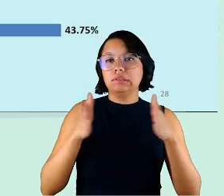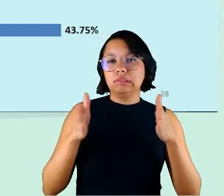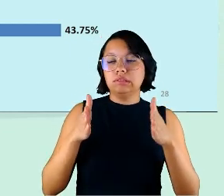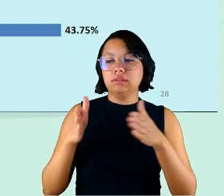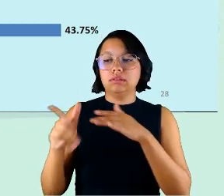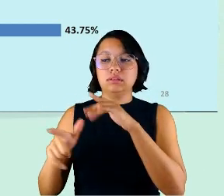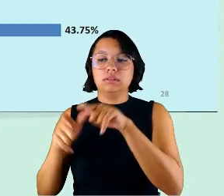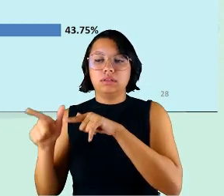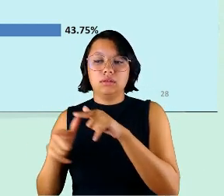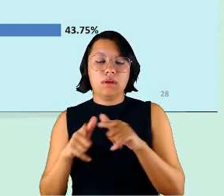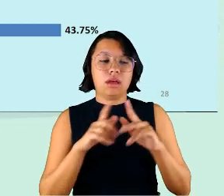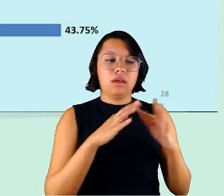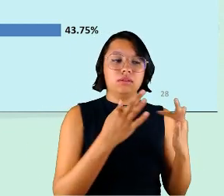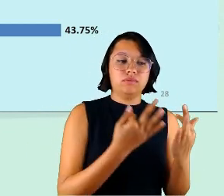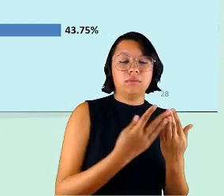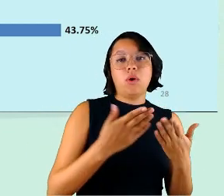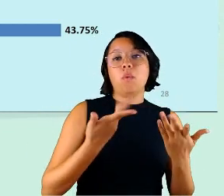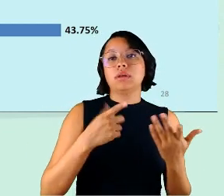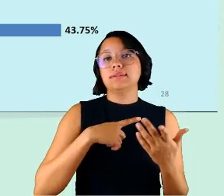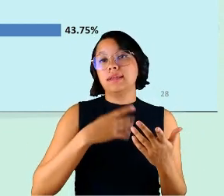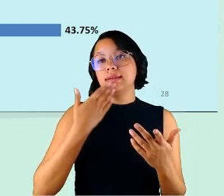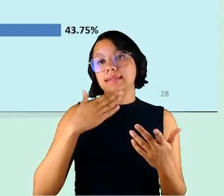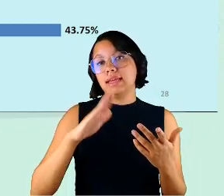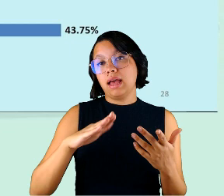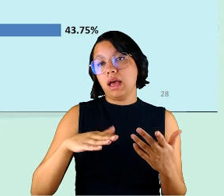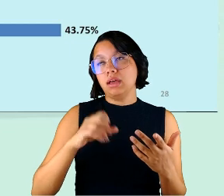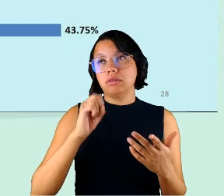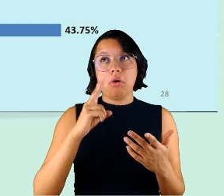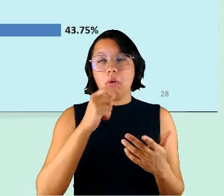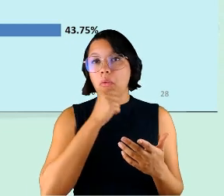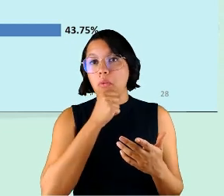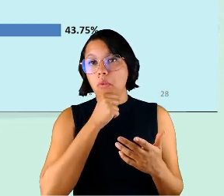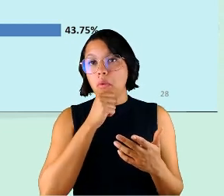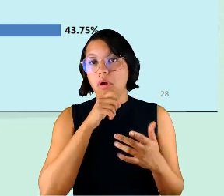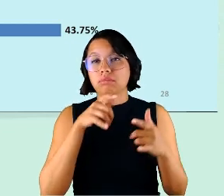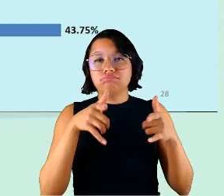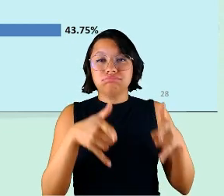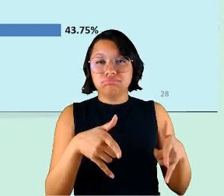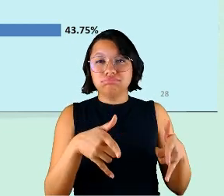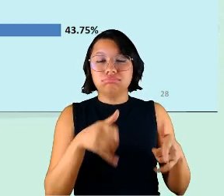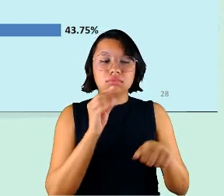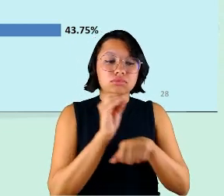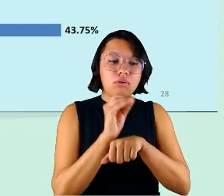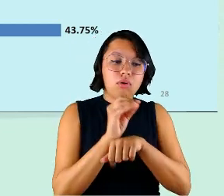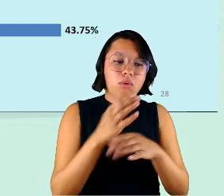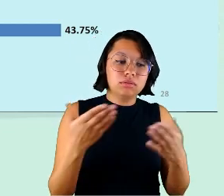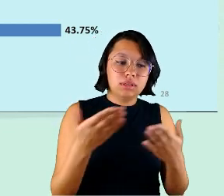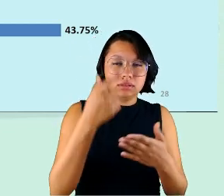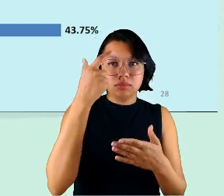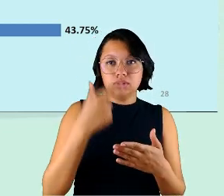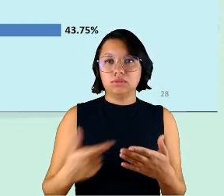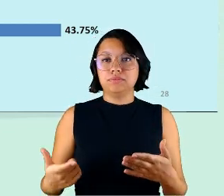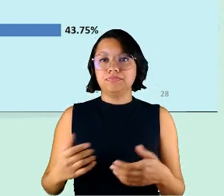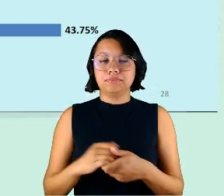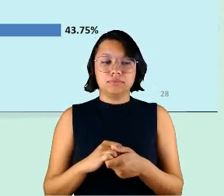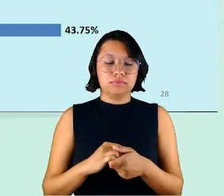em que há crianças pequenas por exemplo ou idosos acamados sob os cuidados dessa pessoa